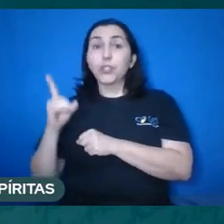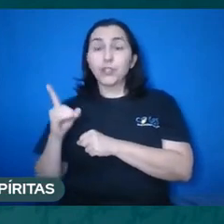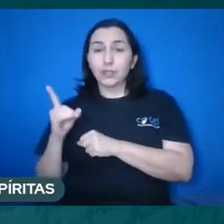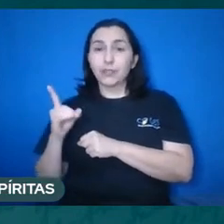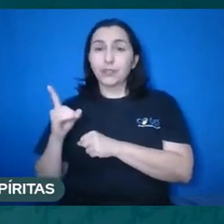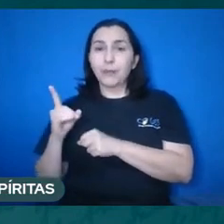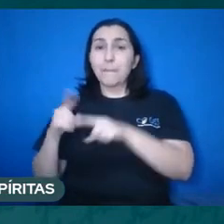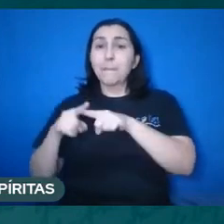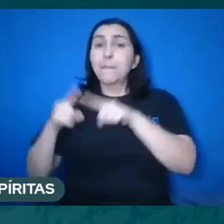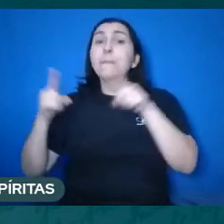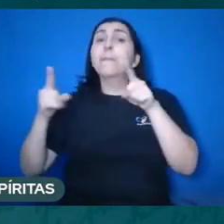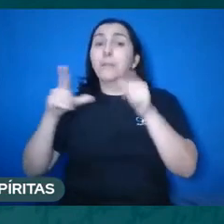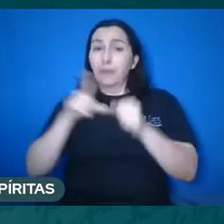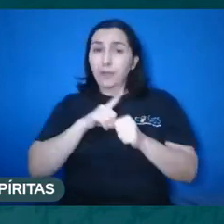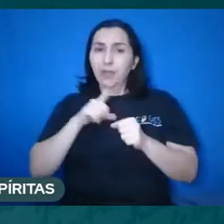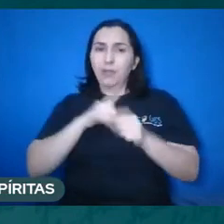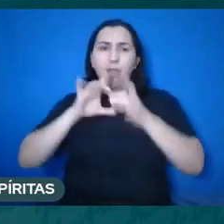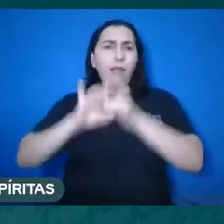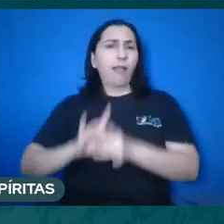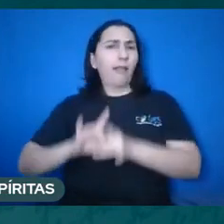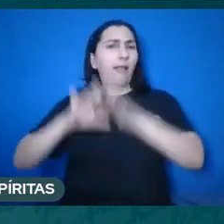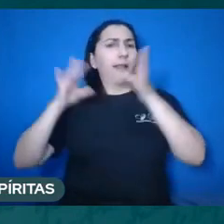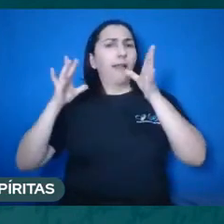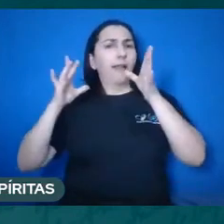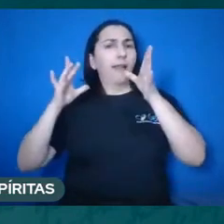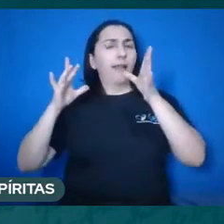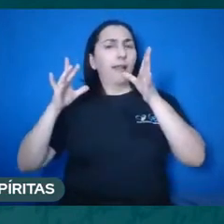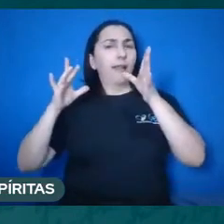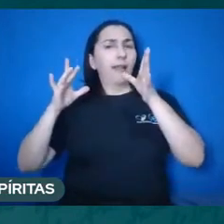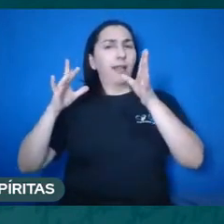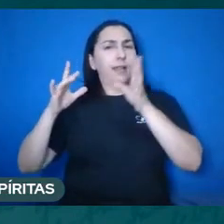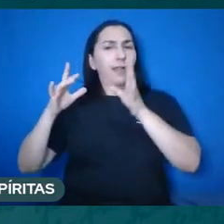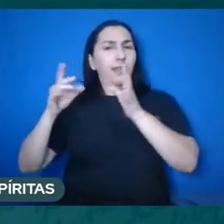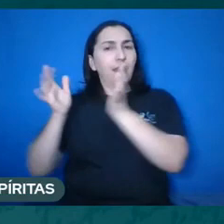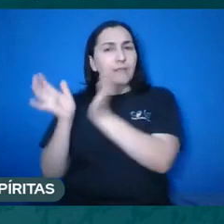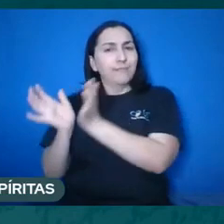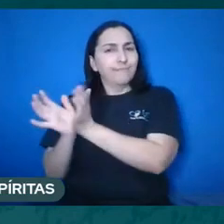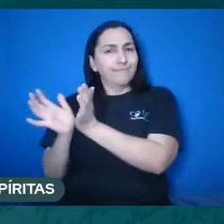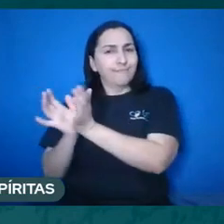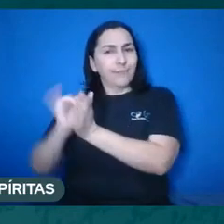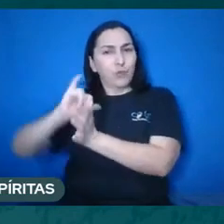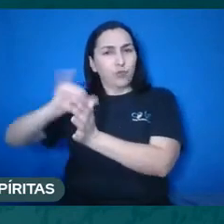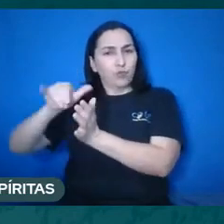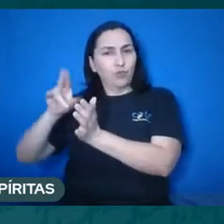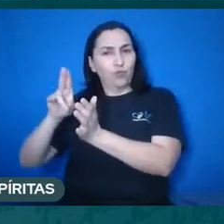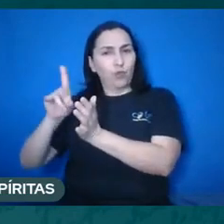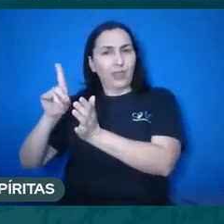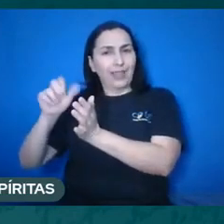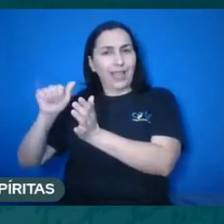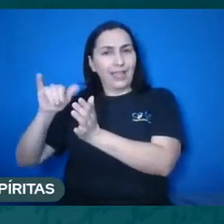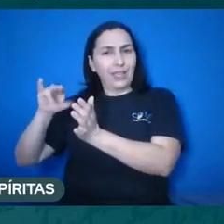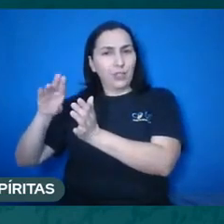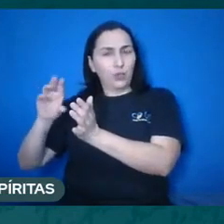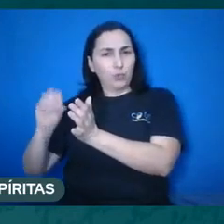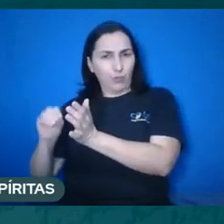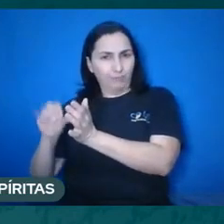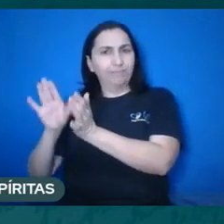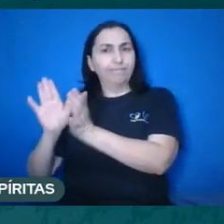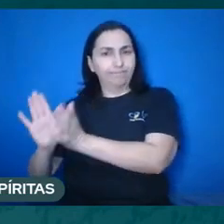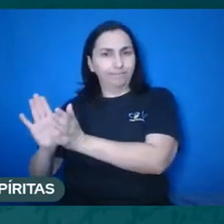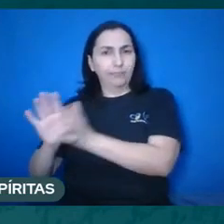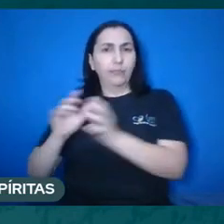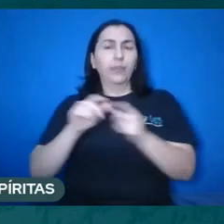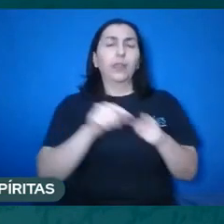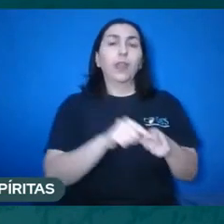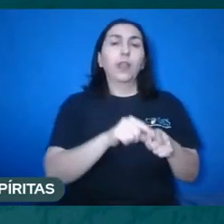liberdade excessiva, na ideia judaica. Se olharmos na ideia islâmica, é o jim,